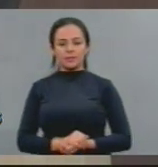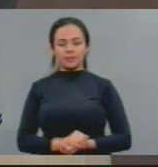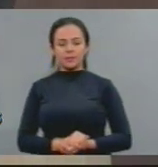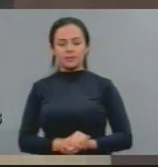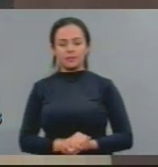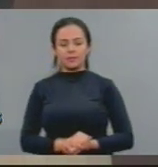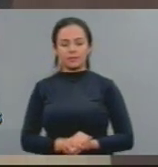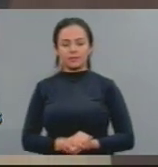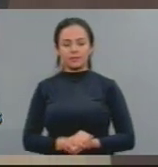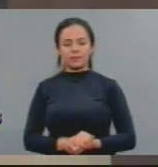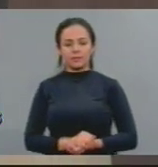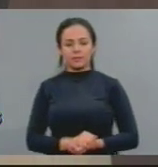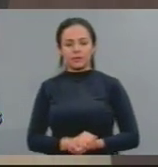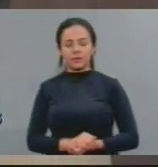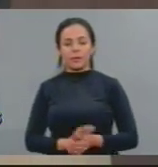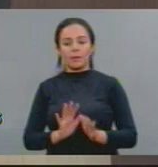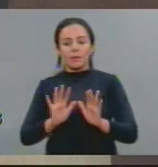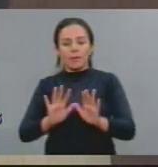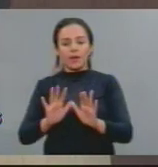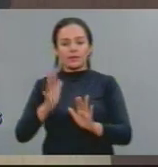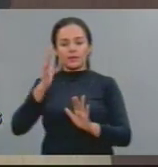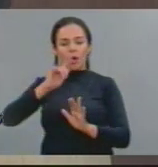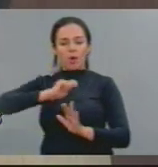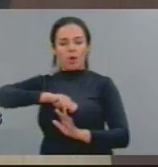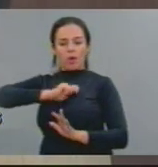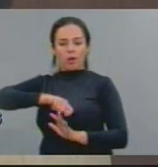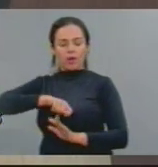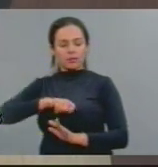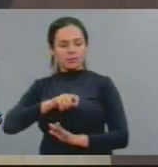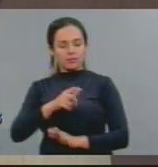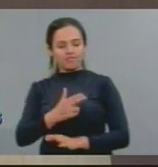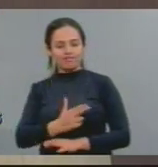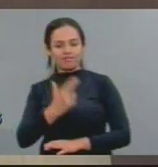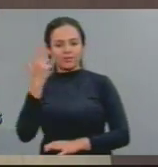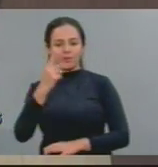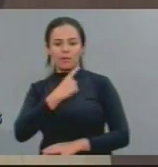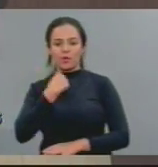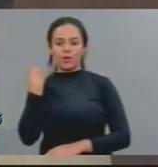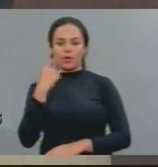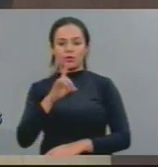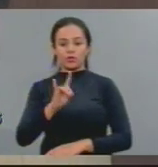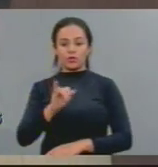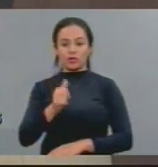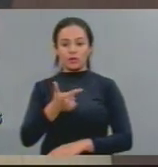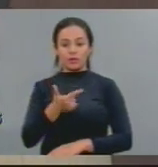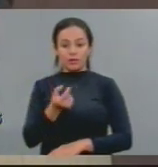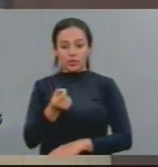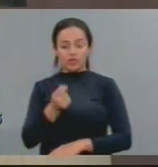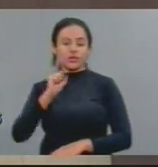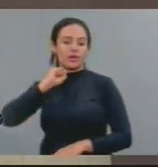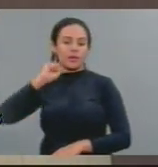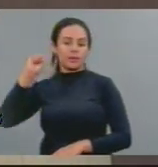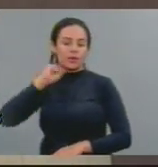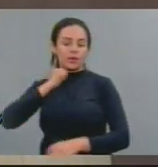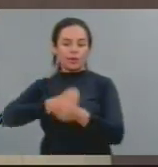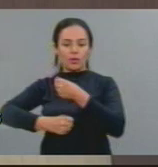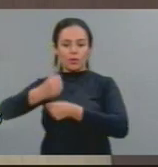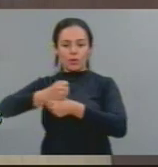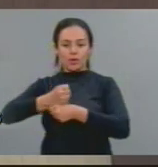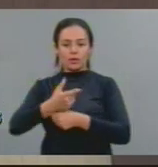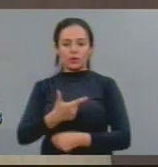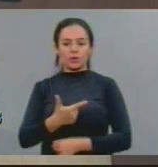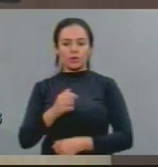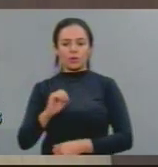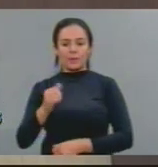comunidades, covardemente, o José Maria do Tomé, no dia 20 de abril de 2010, foi